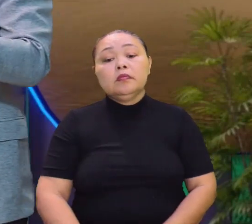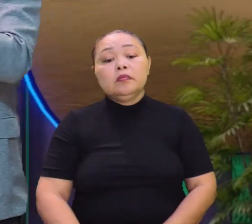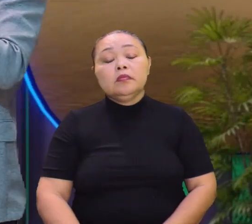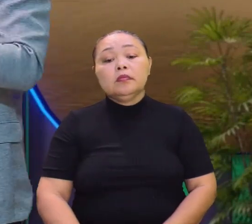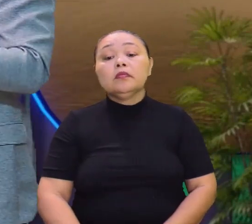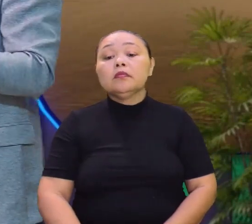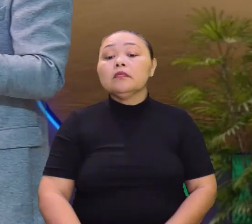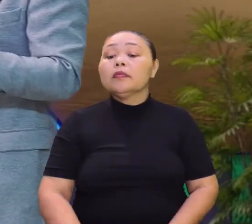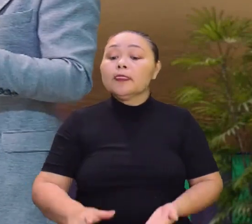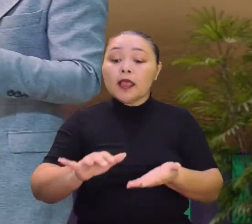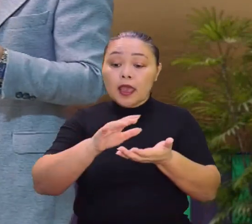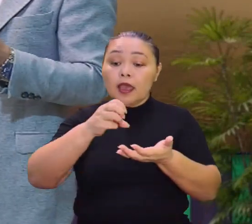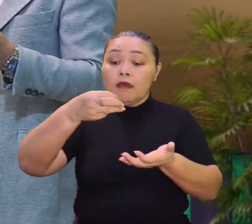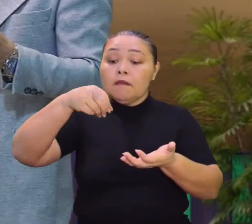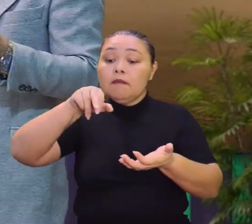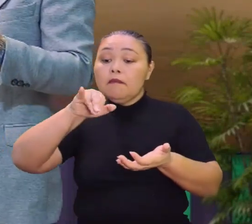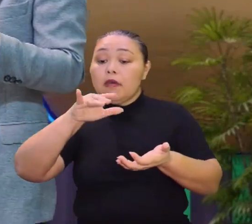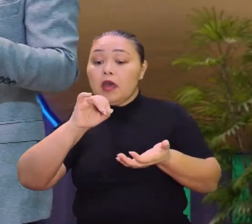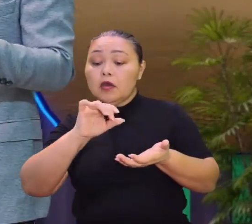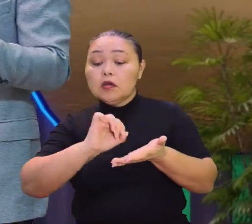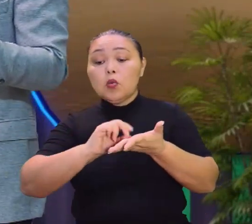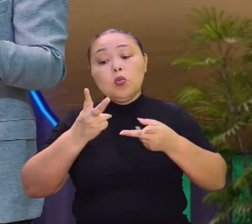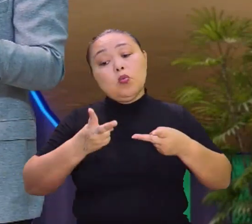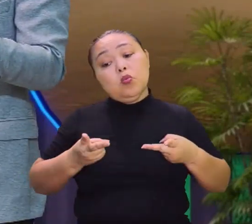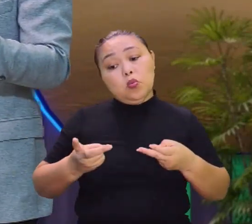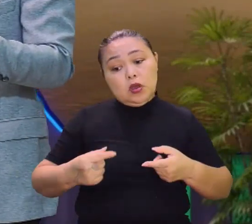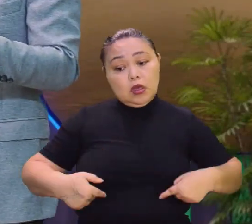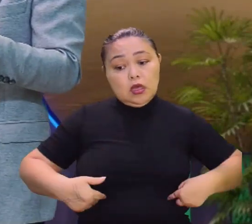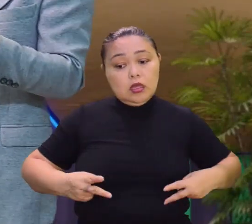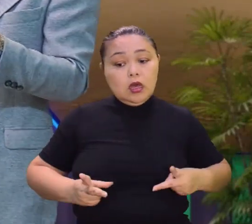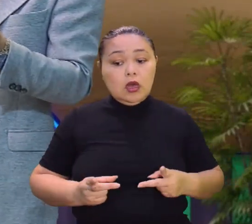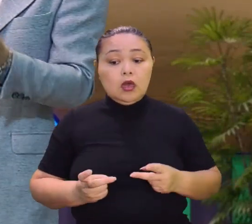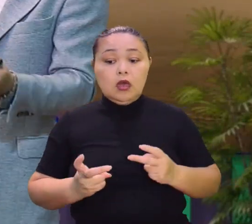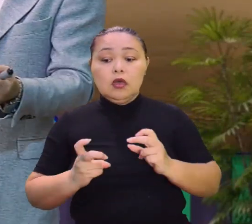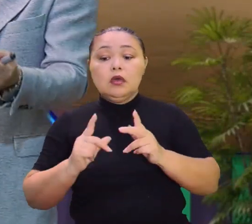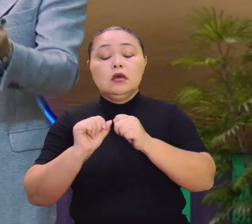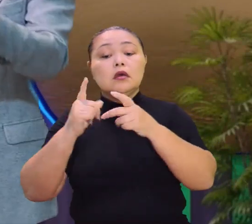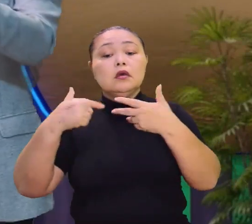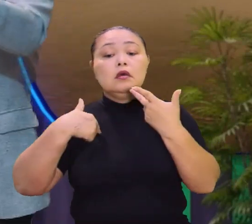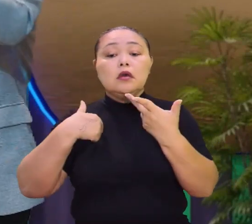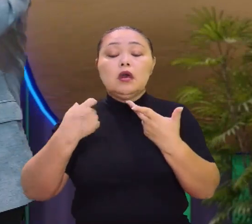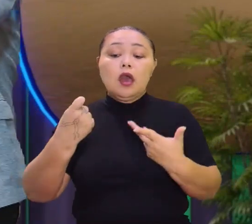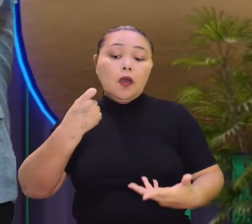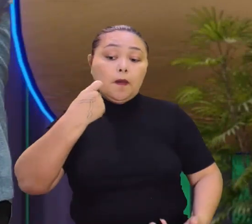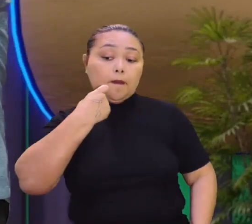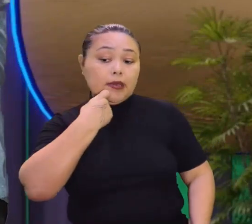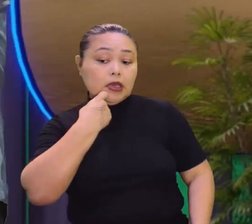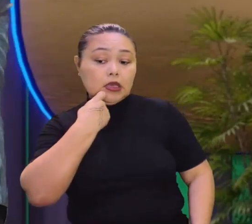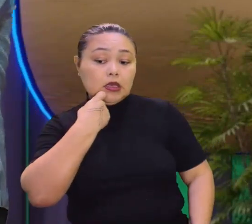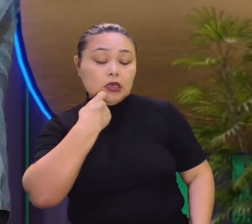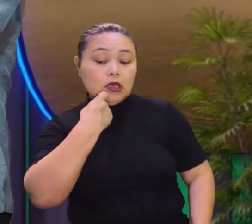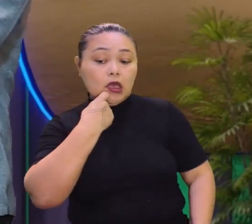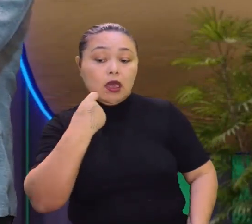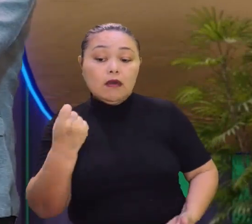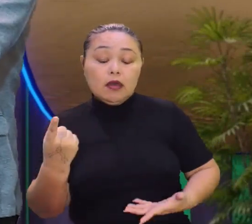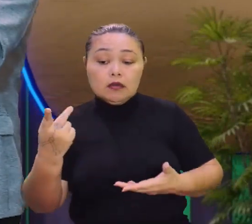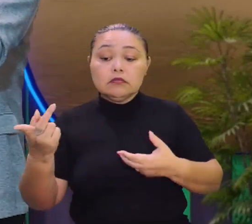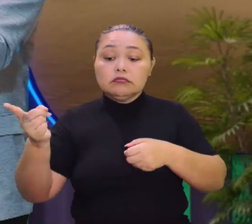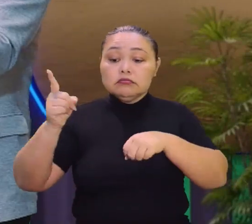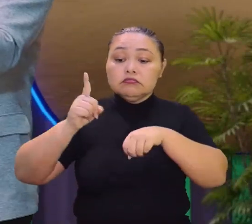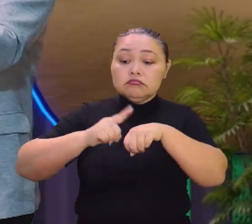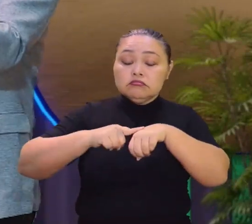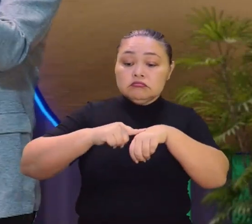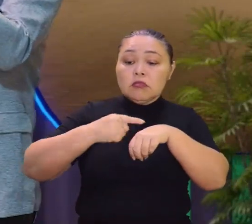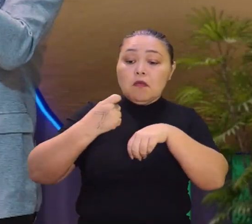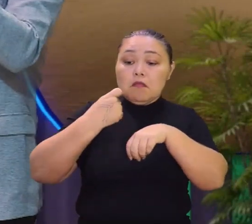O mercúrio, né? Mercúrio. Mercúrio. Câncer, né? No rio. Que aí o peixe vai estar contaminado, que